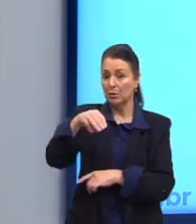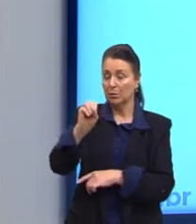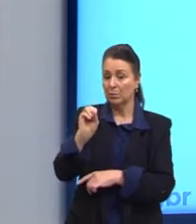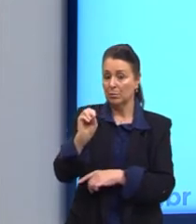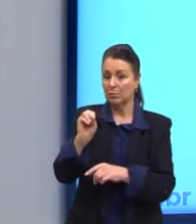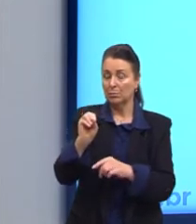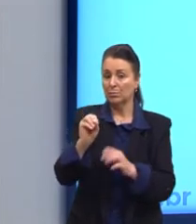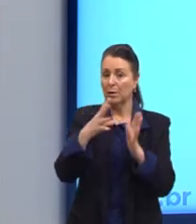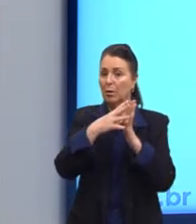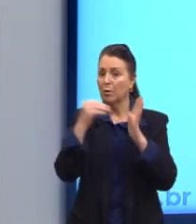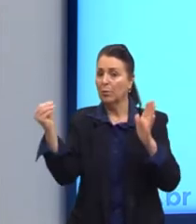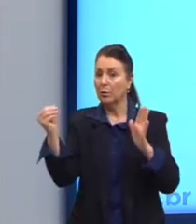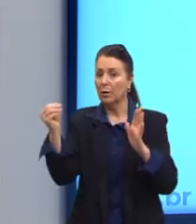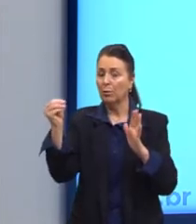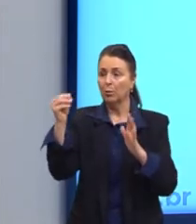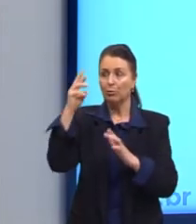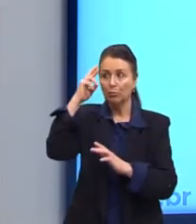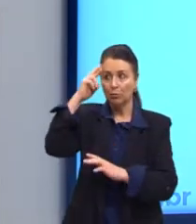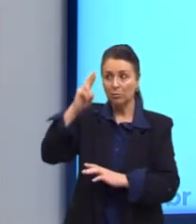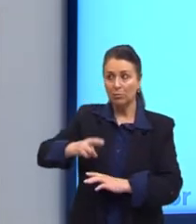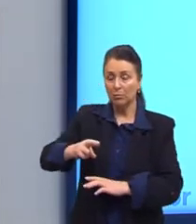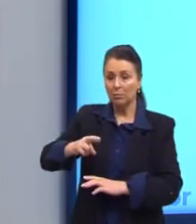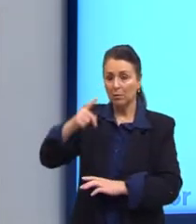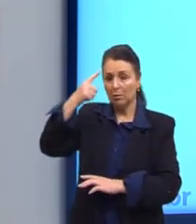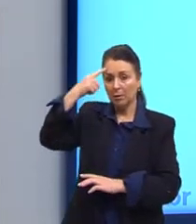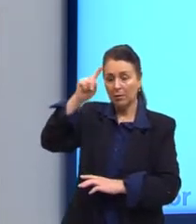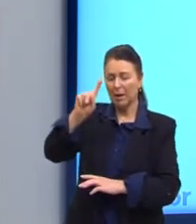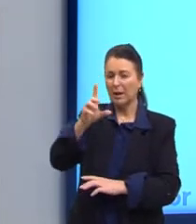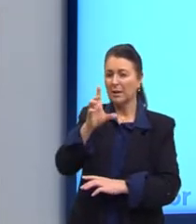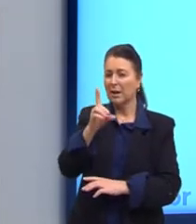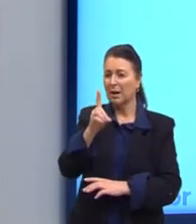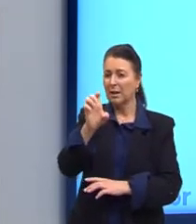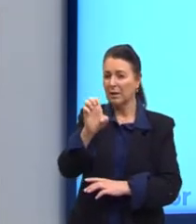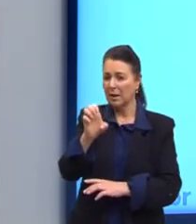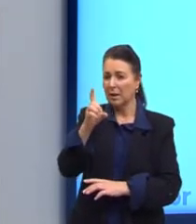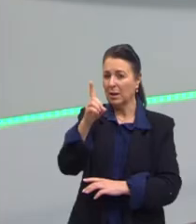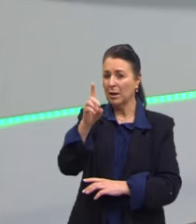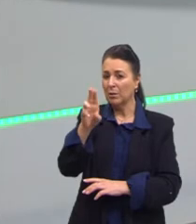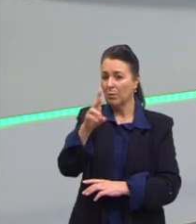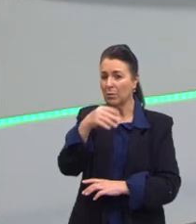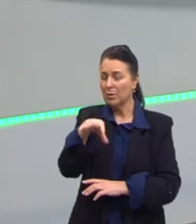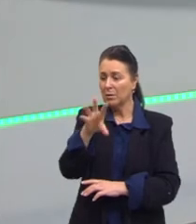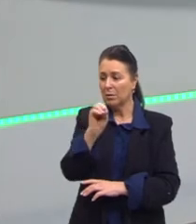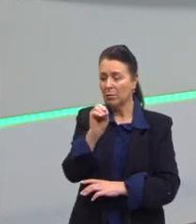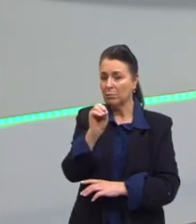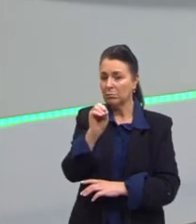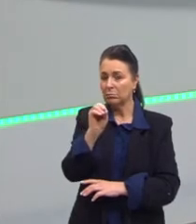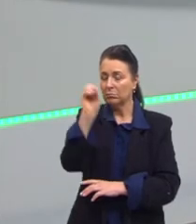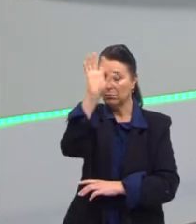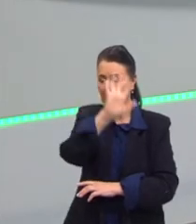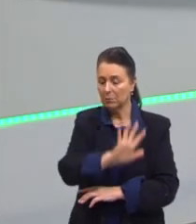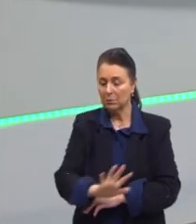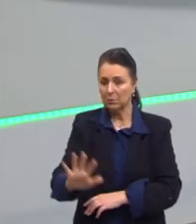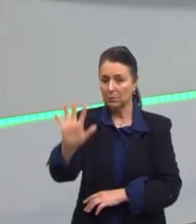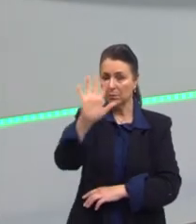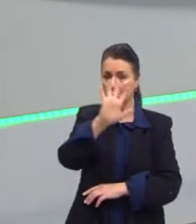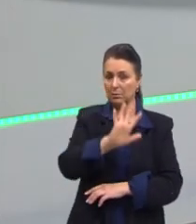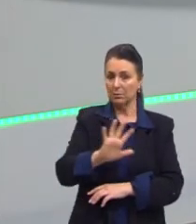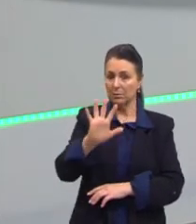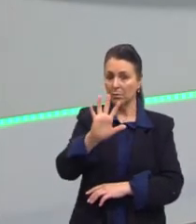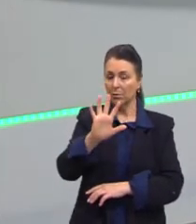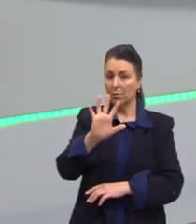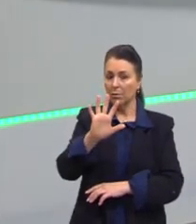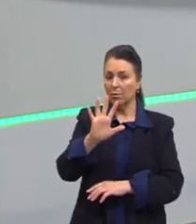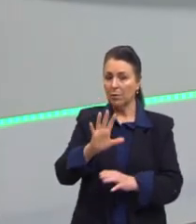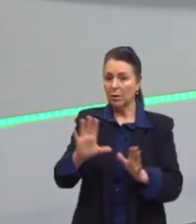modelo de raciocínio baseado na ideia da dedução. O que é dedução? Eu parto do geral e chego a um particular.